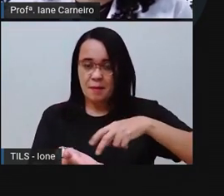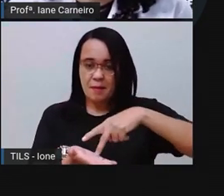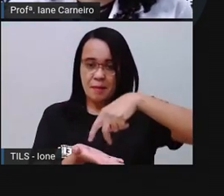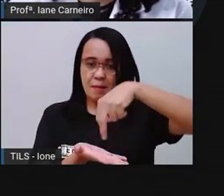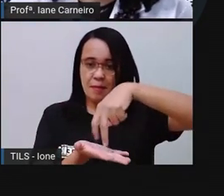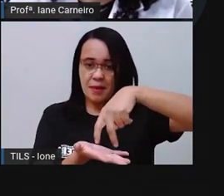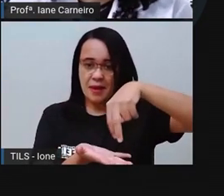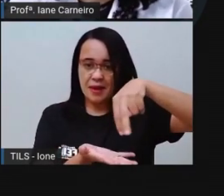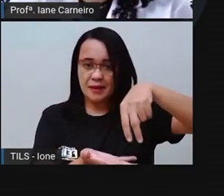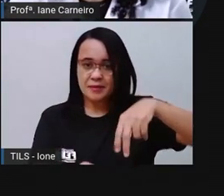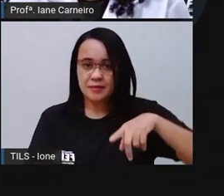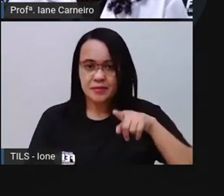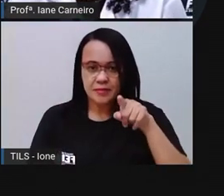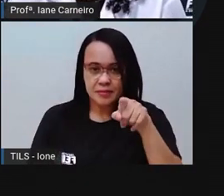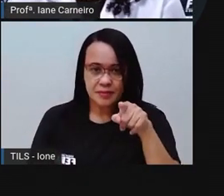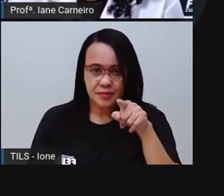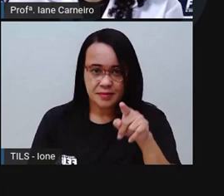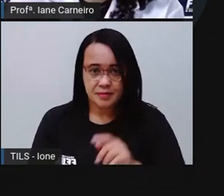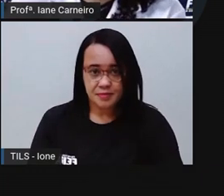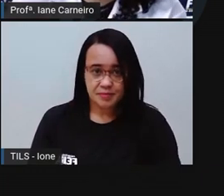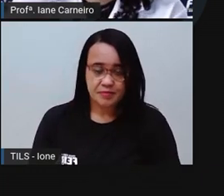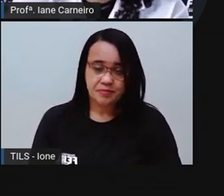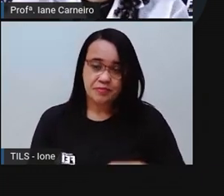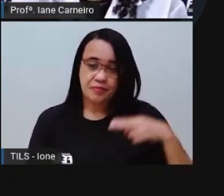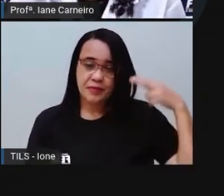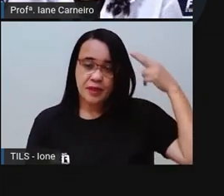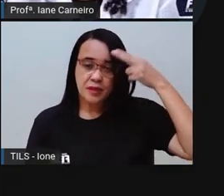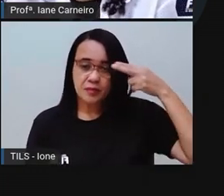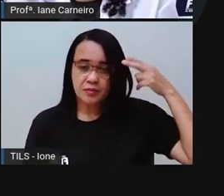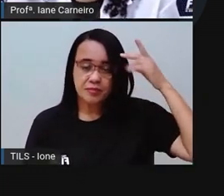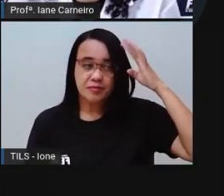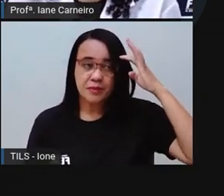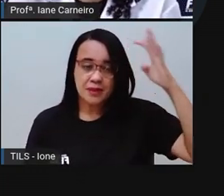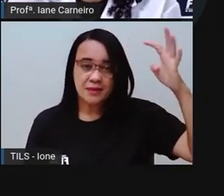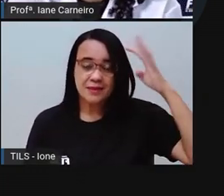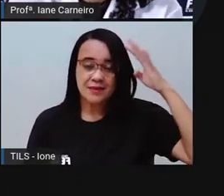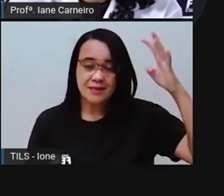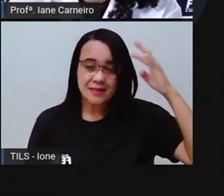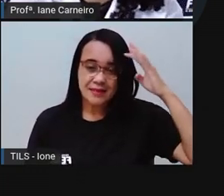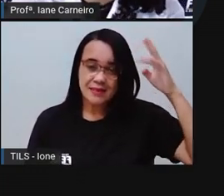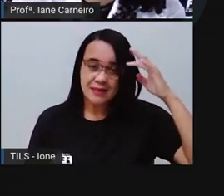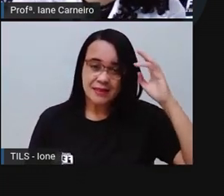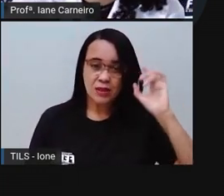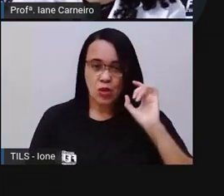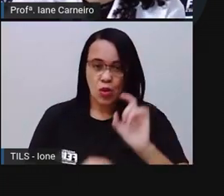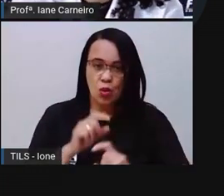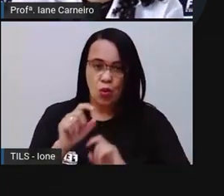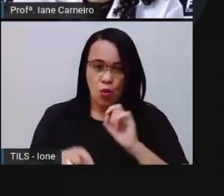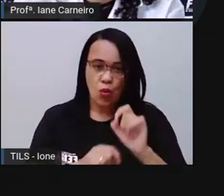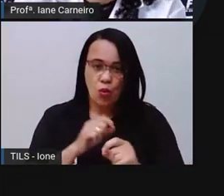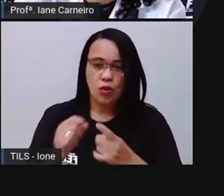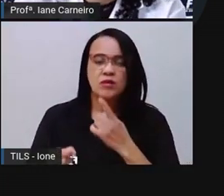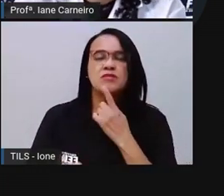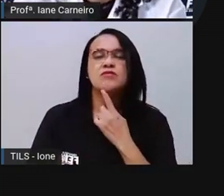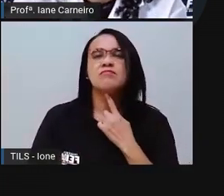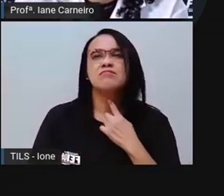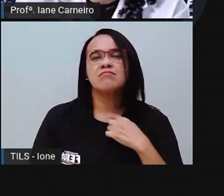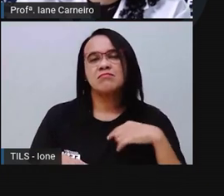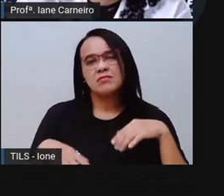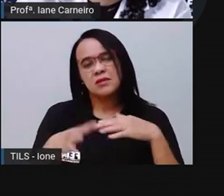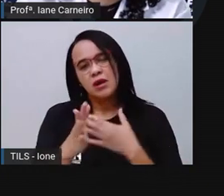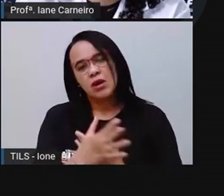Lá ia a Centopeia, pensando com seus botões. Mas que vontade de voar,